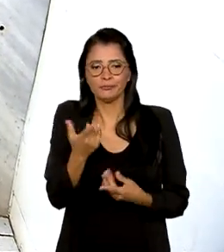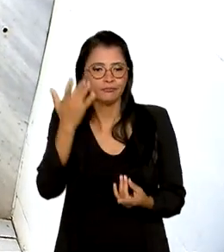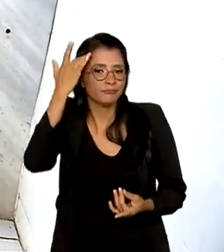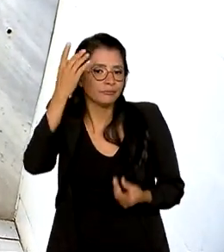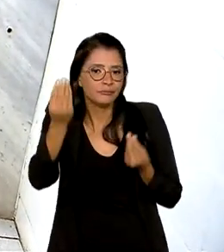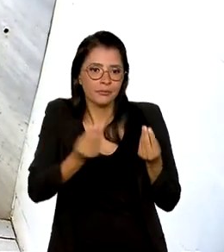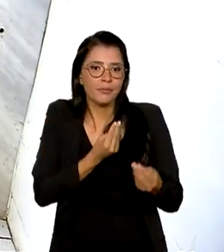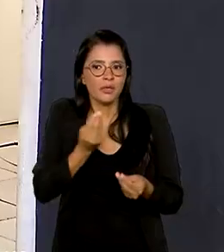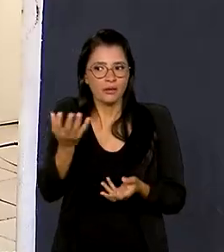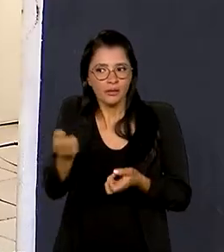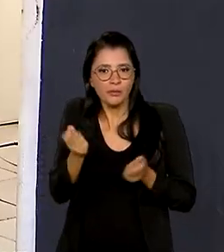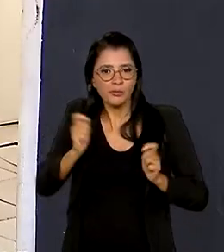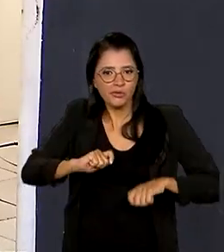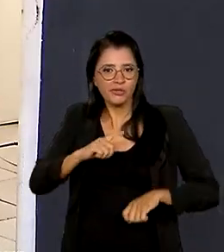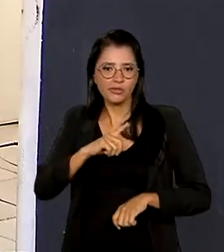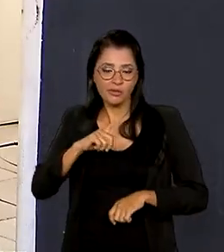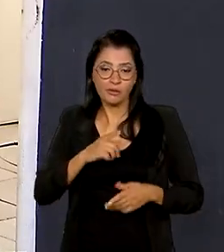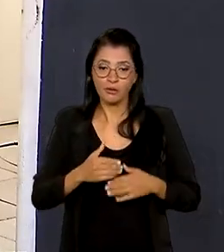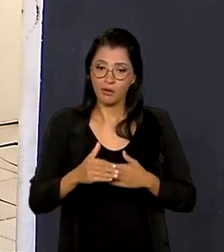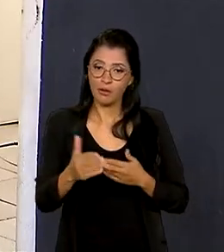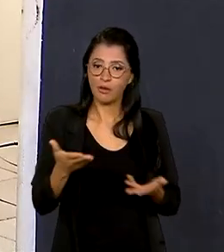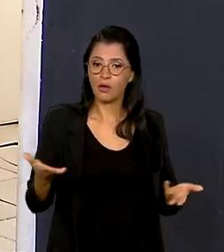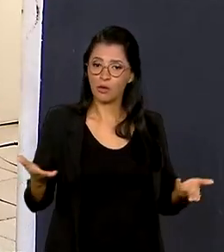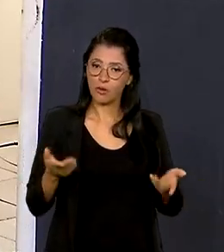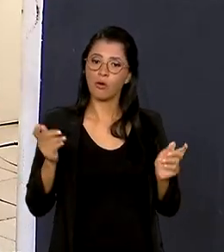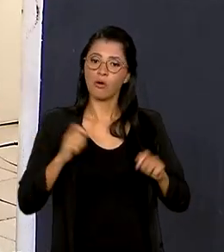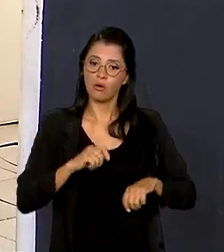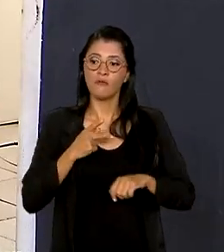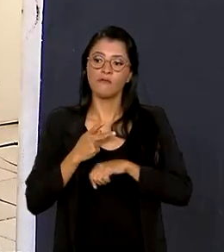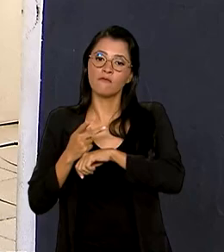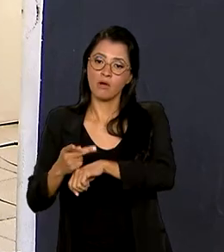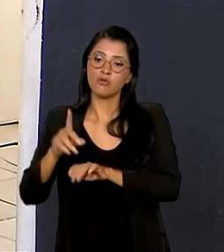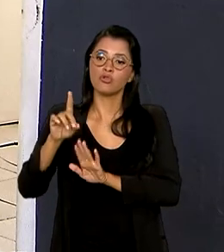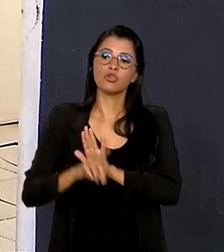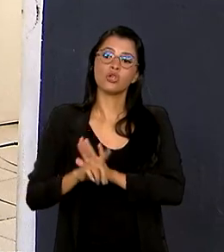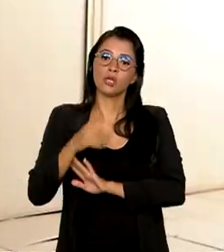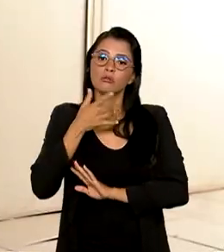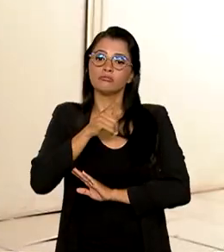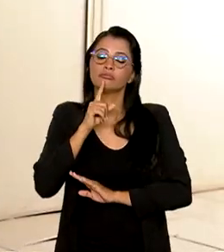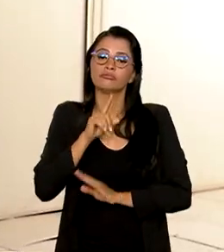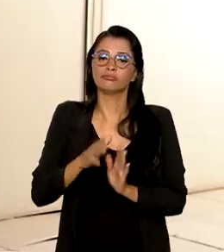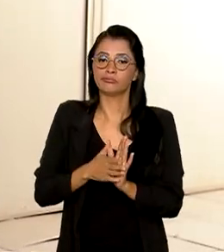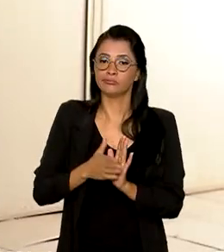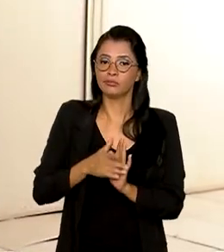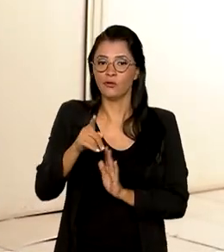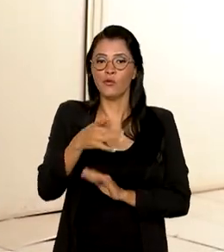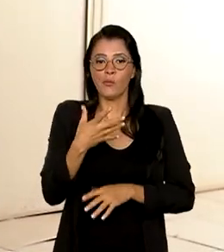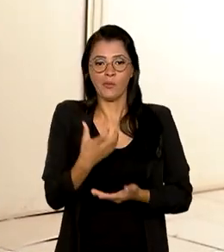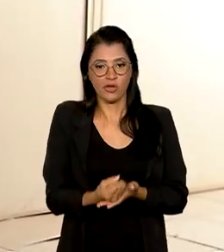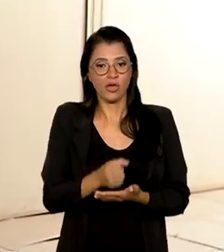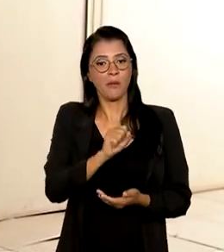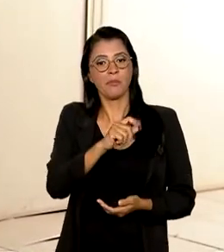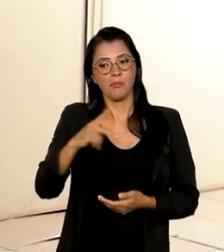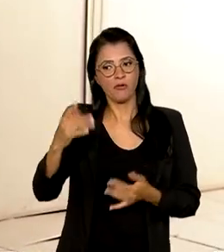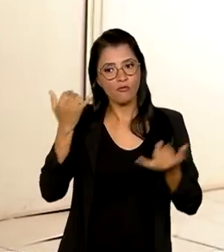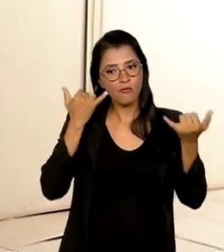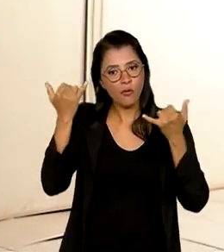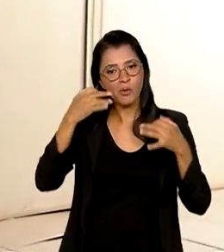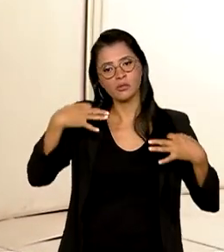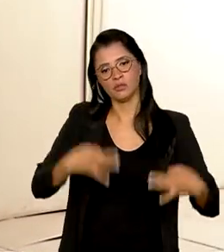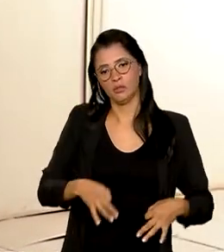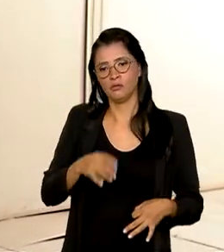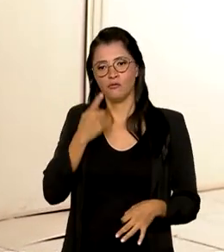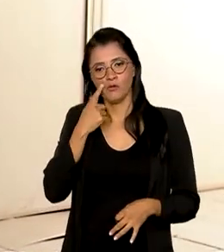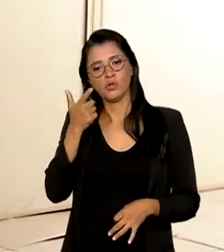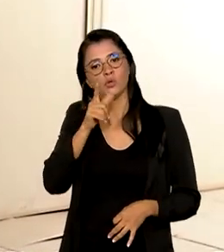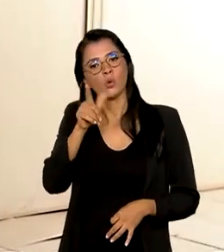sabia do benefício. E a partir de agora vai buscar os seus direitos. Vou baixar o aplicativo e vou me informar direito para mim ver se